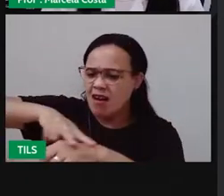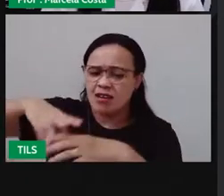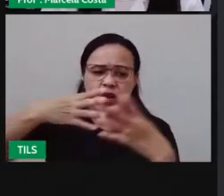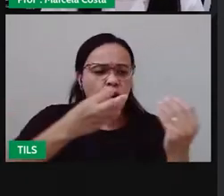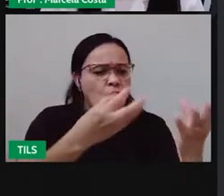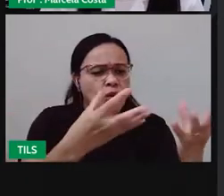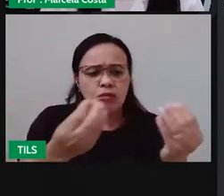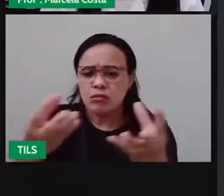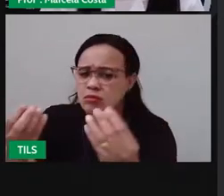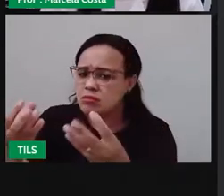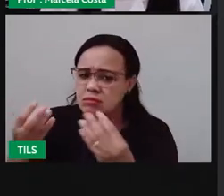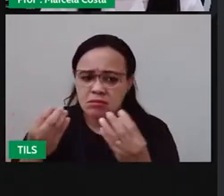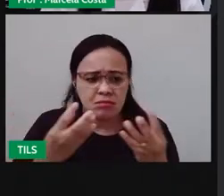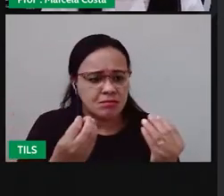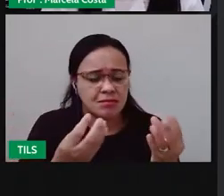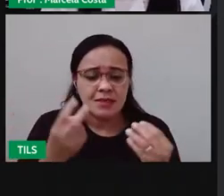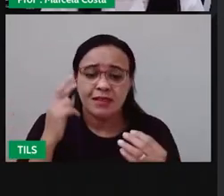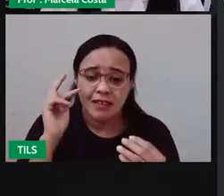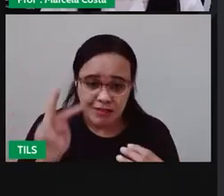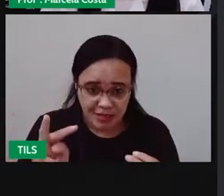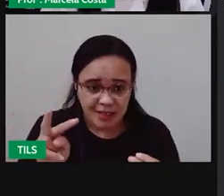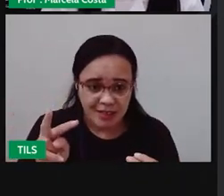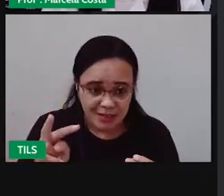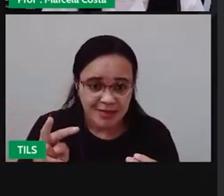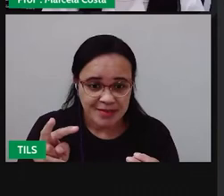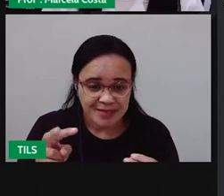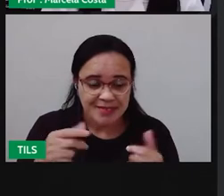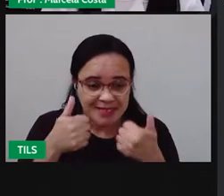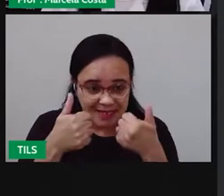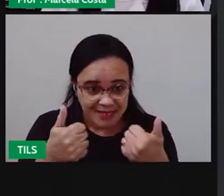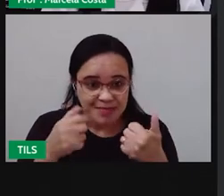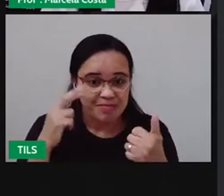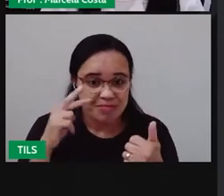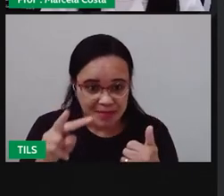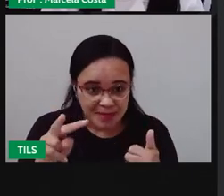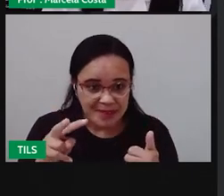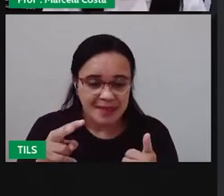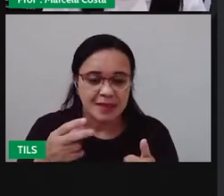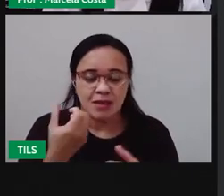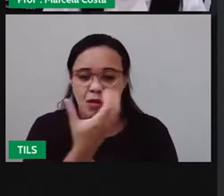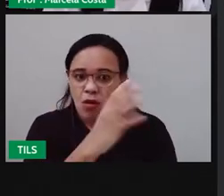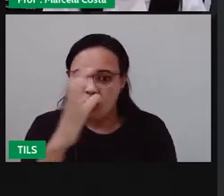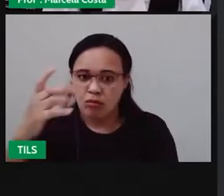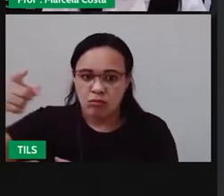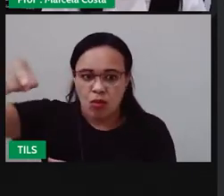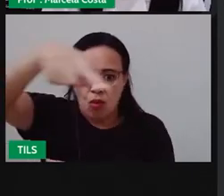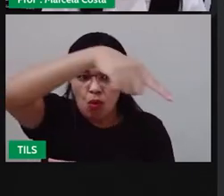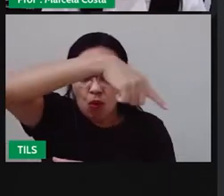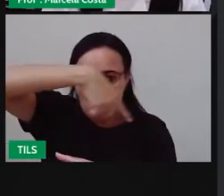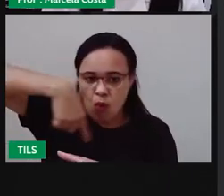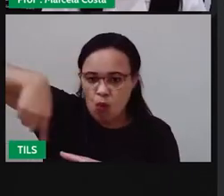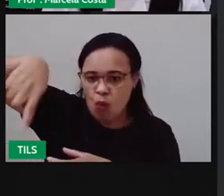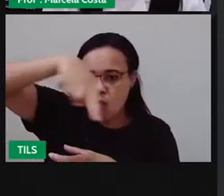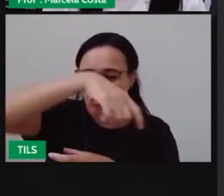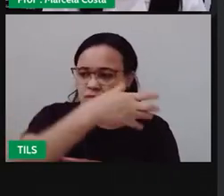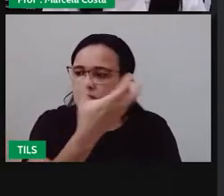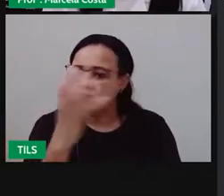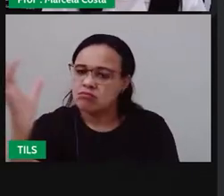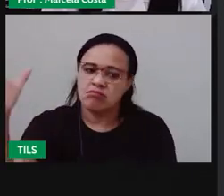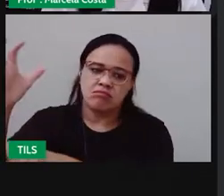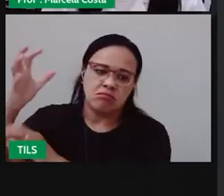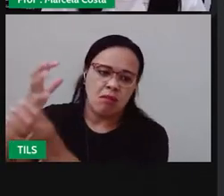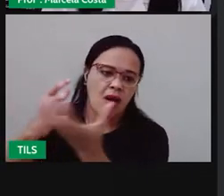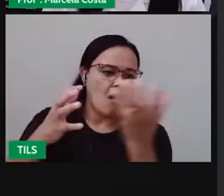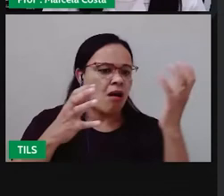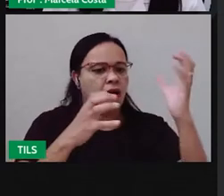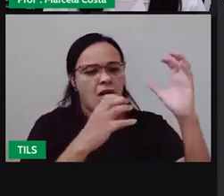olha a vegetação que a gente consegue observar aqui em volta da universidade.